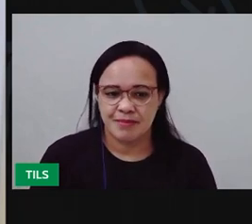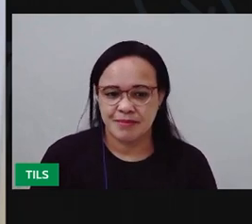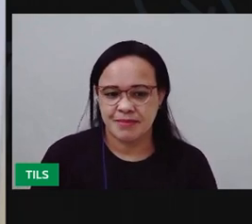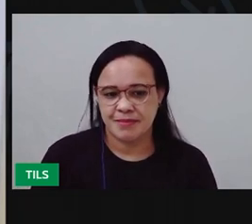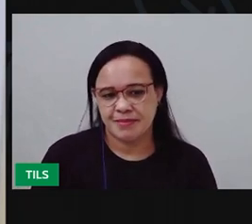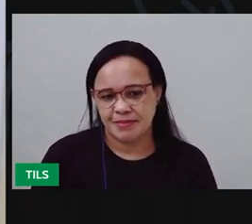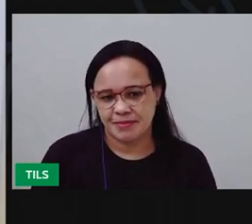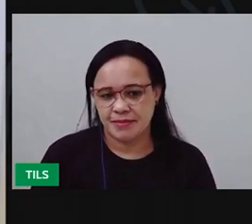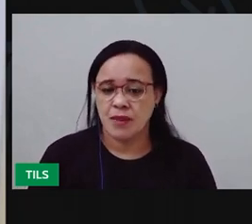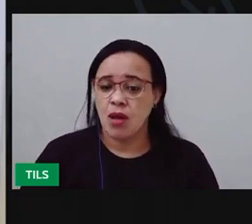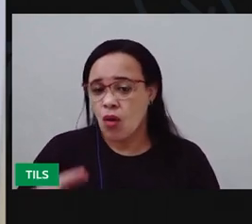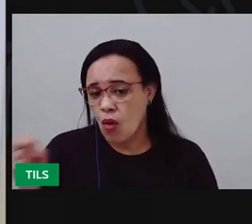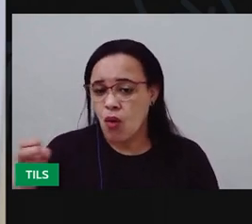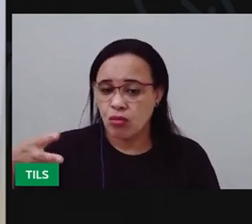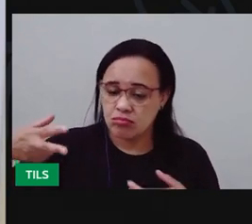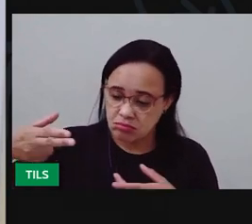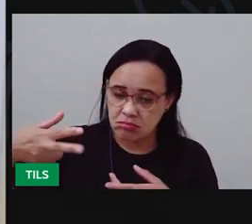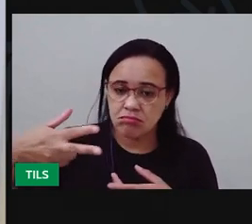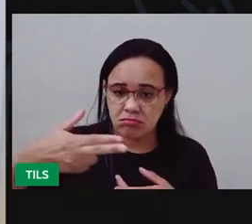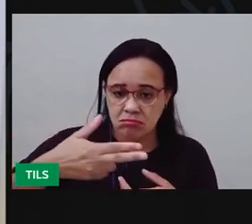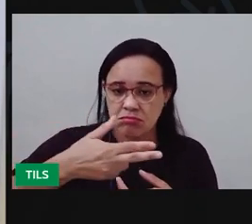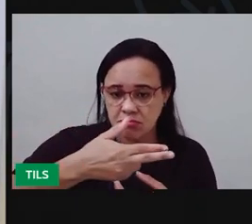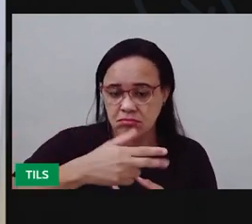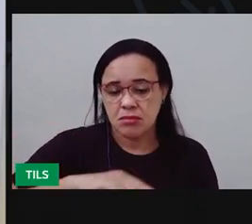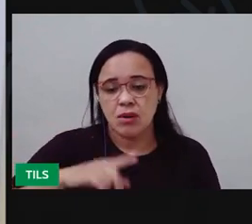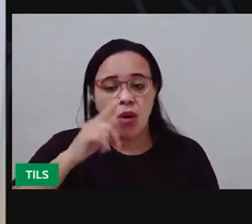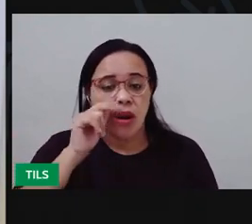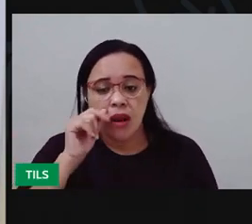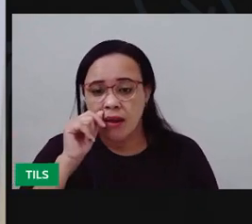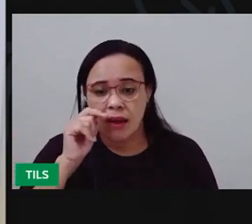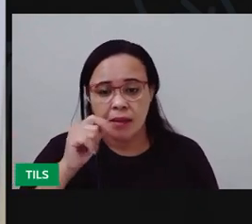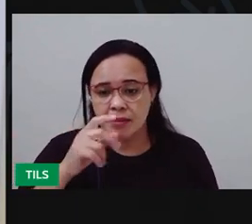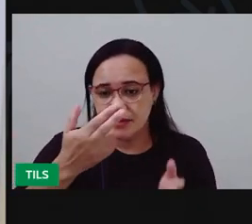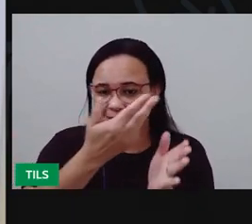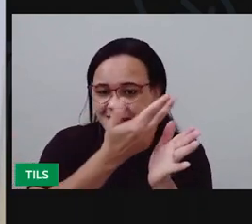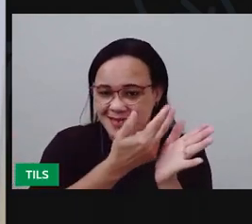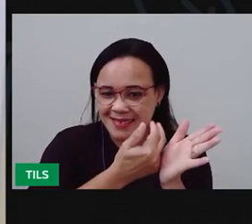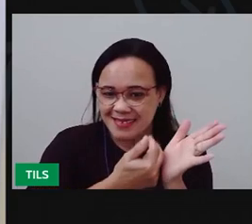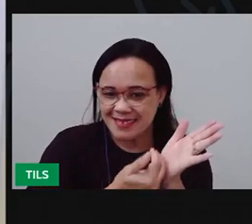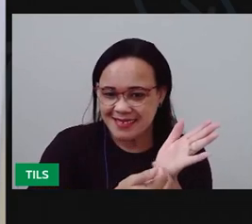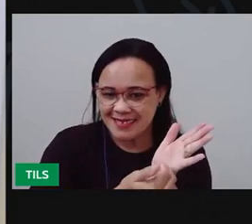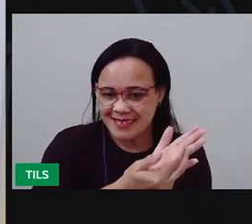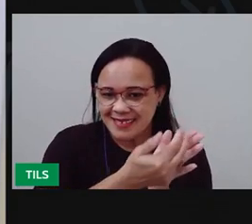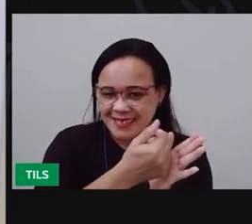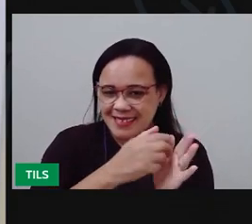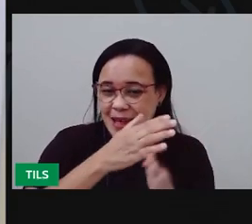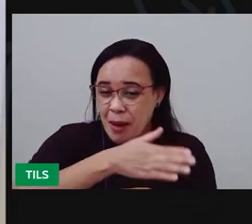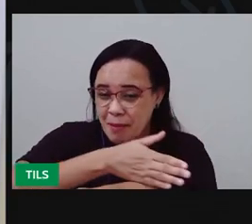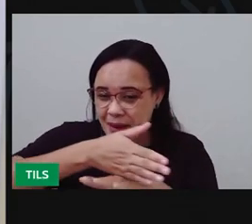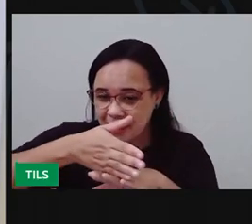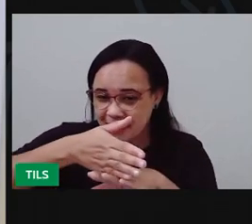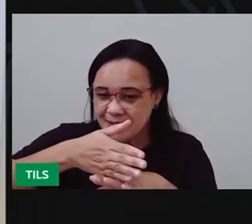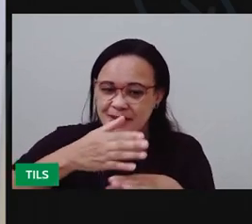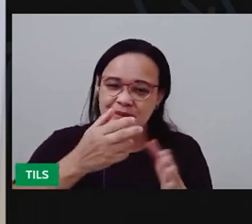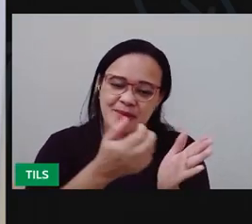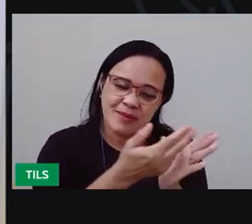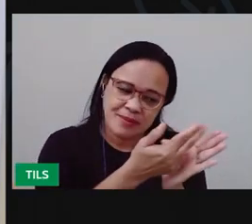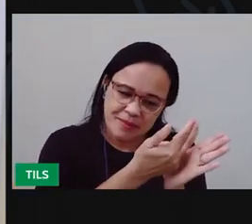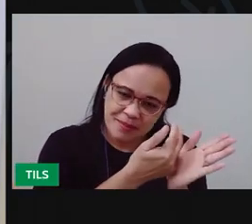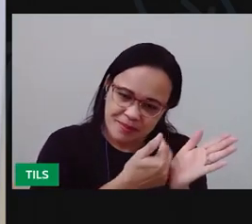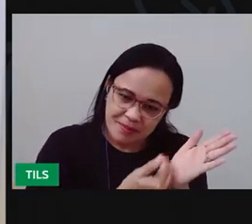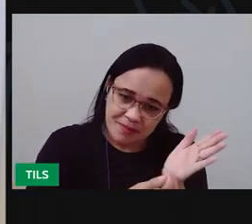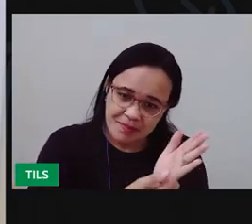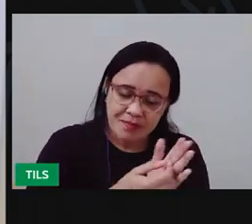ponta da tesoura ou a ponta de um lápis para desenhar no isopor. É importante, crianças, que fiquem as